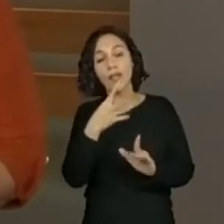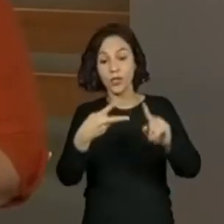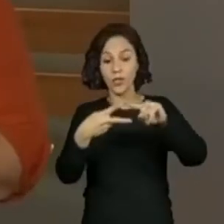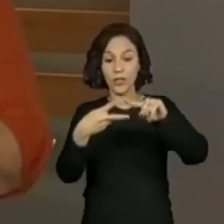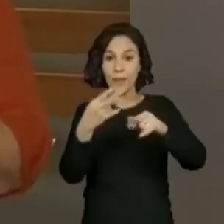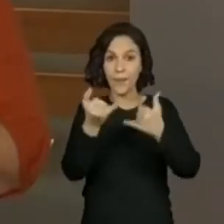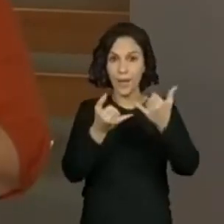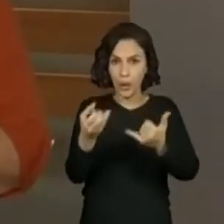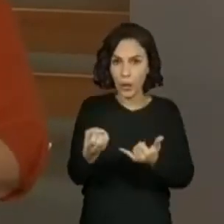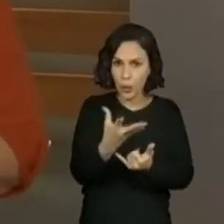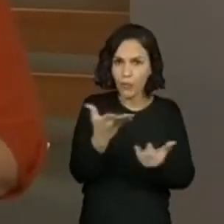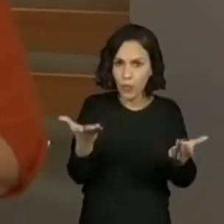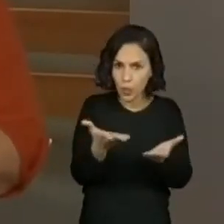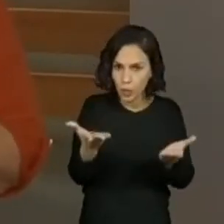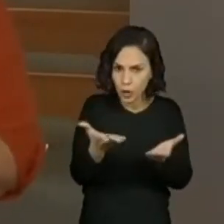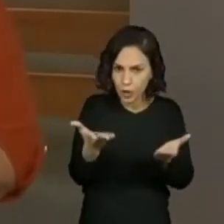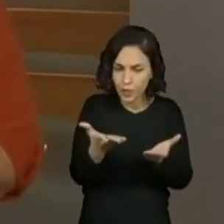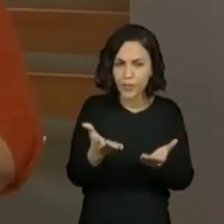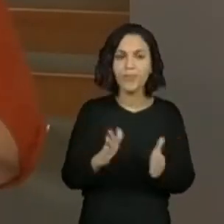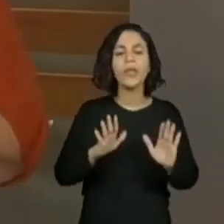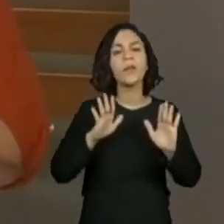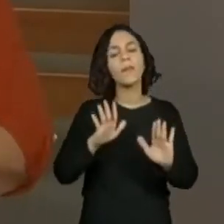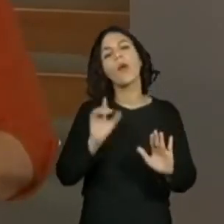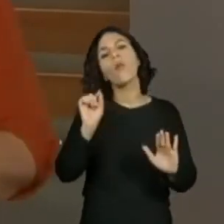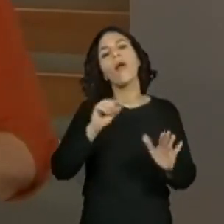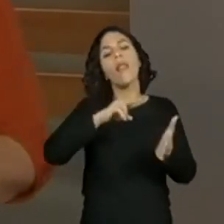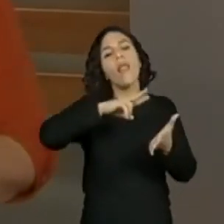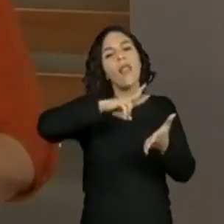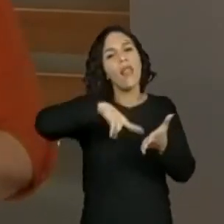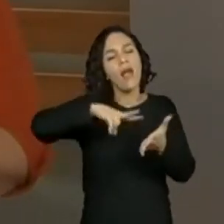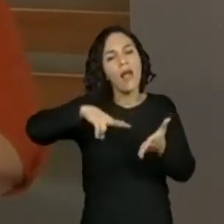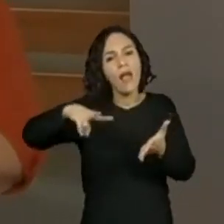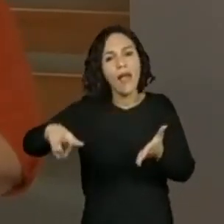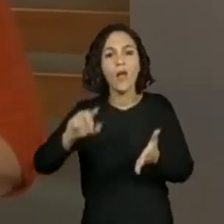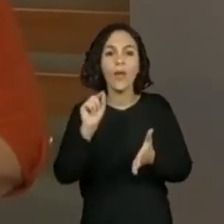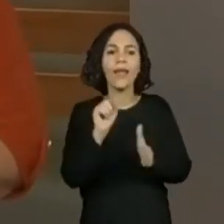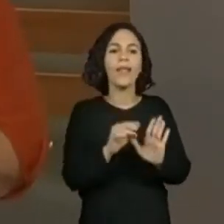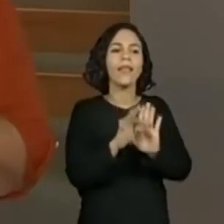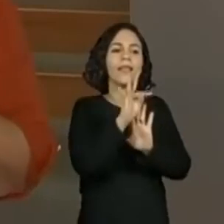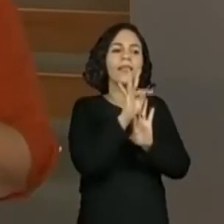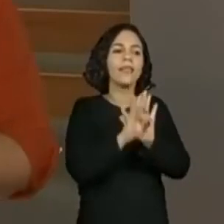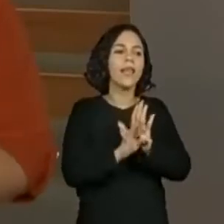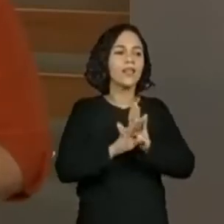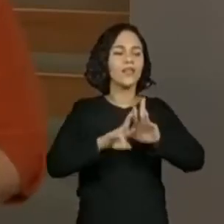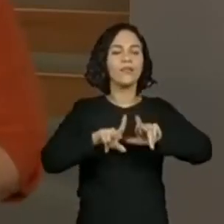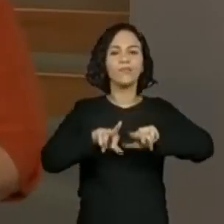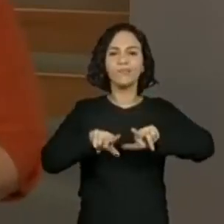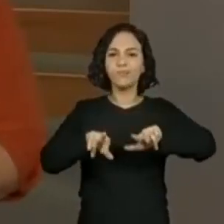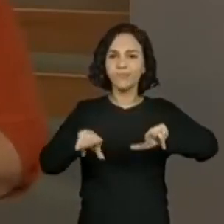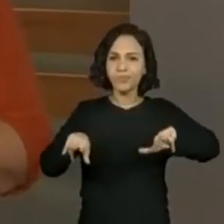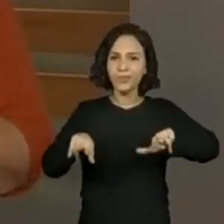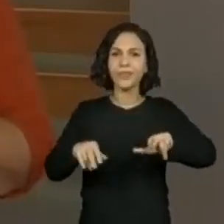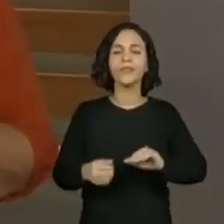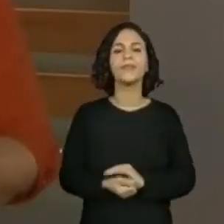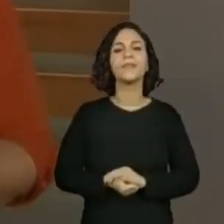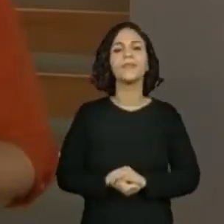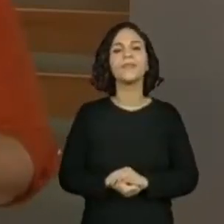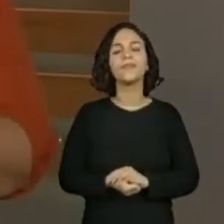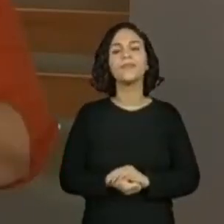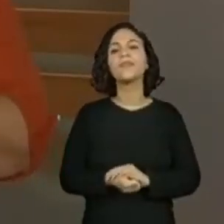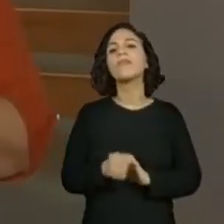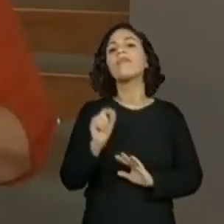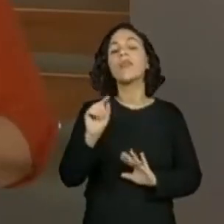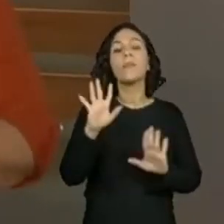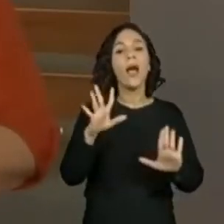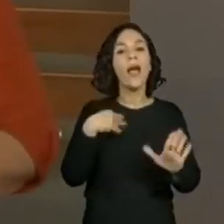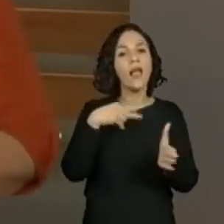brincadeiras, vai ser ler diferentes gêneros textuais e qual é o objetivo. Então, a gente vai ler muito,